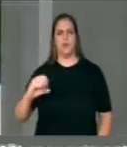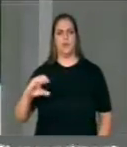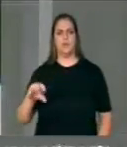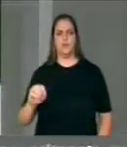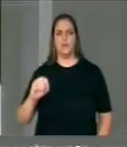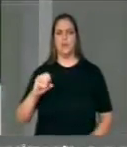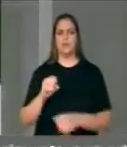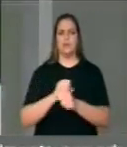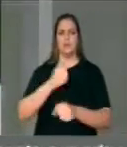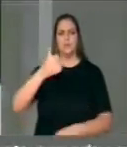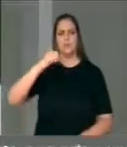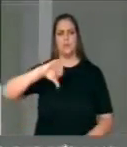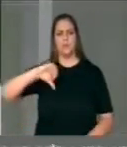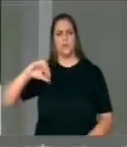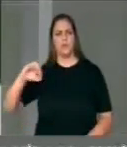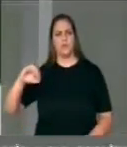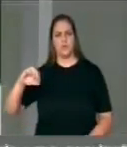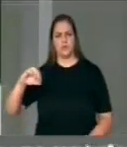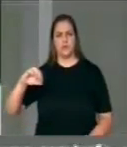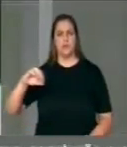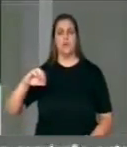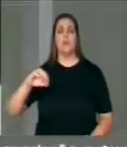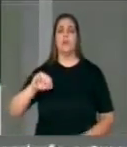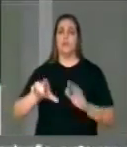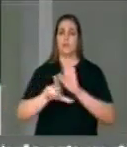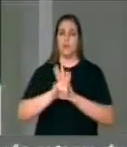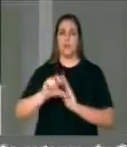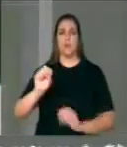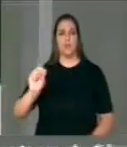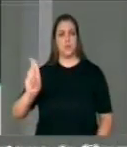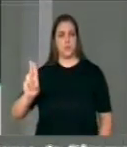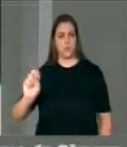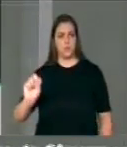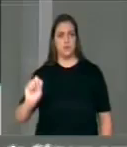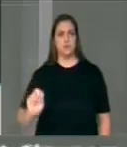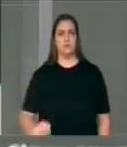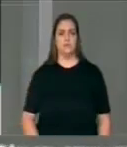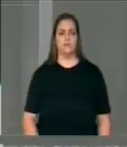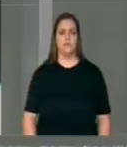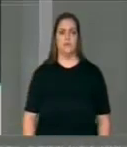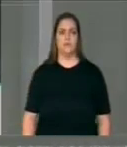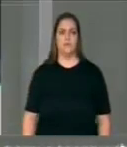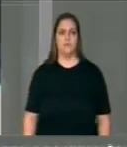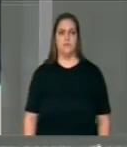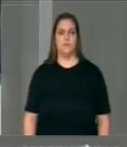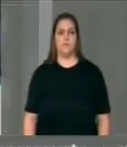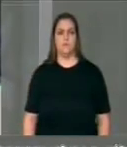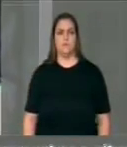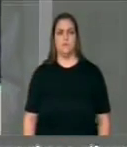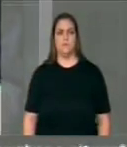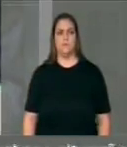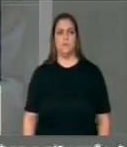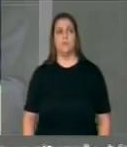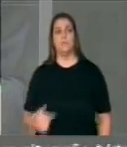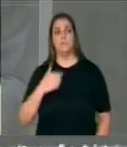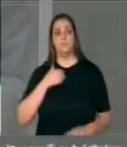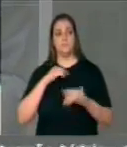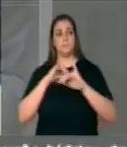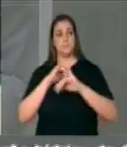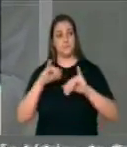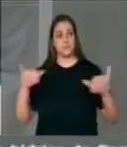1990 lei do sistema único de saúde então quero comunicar